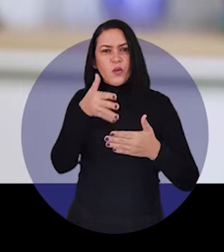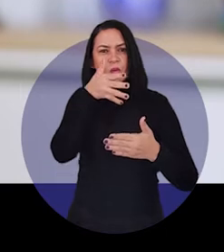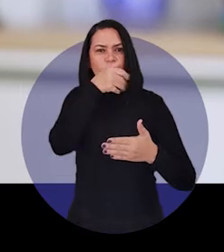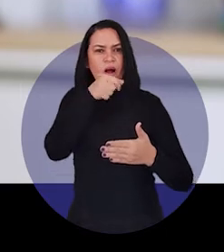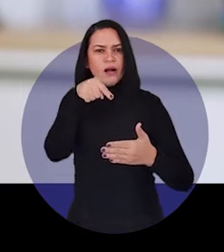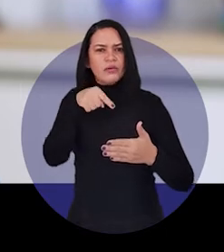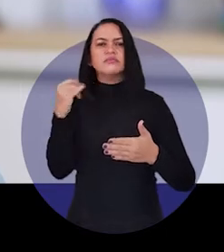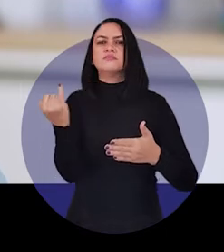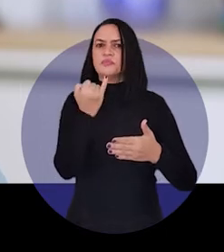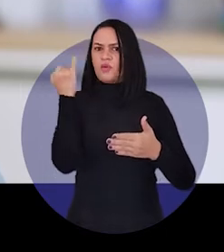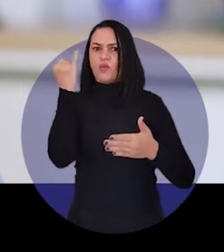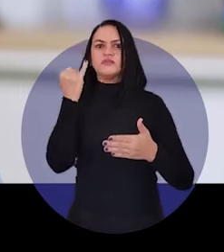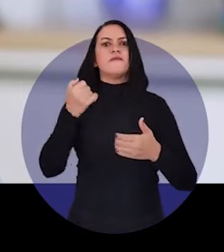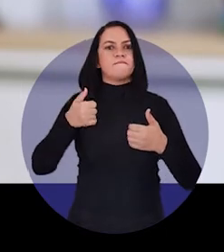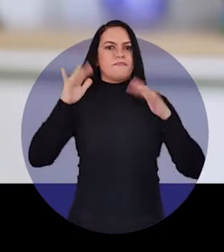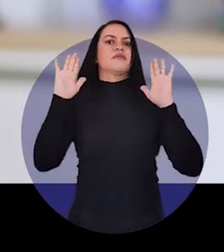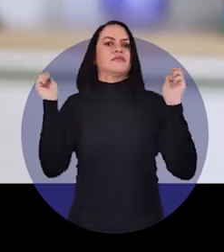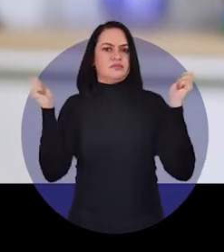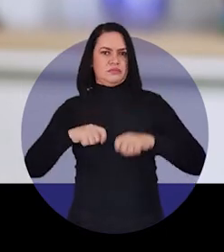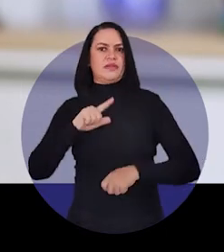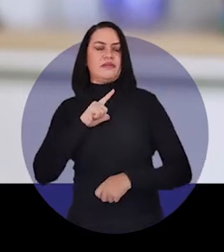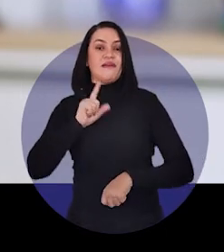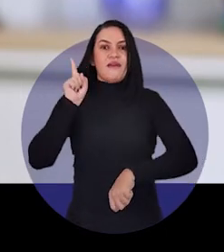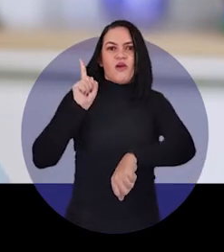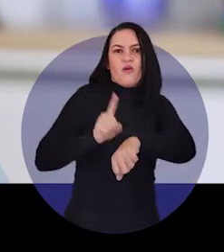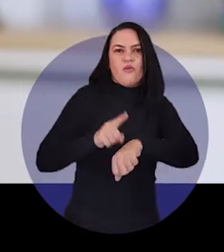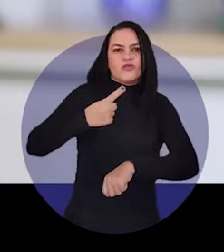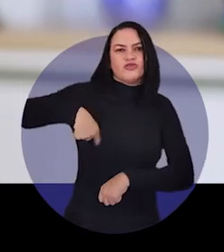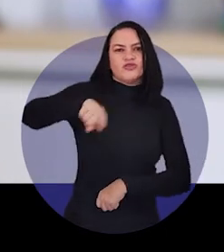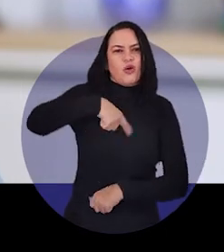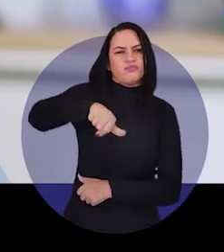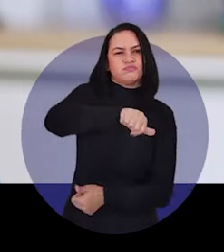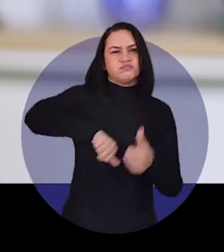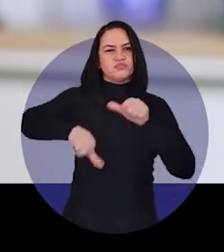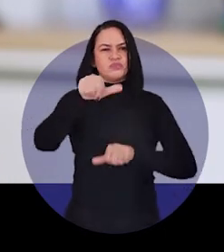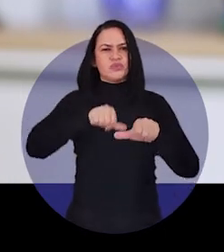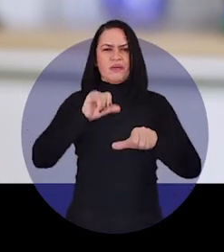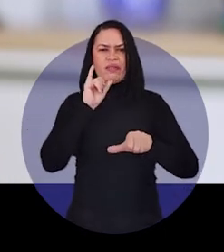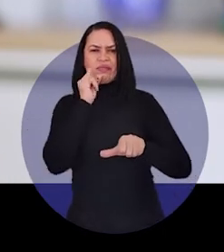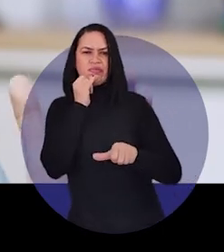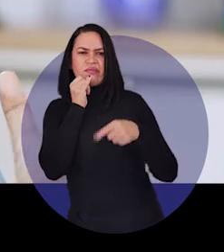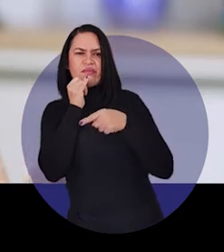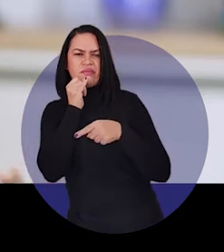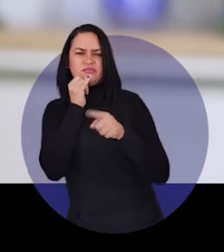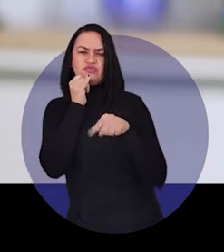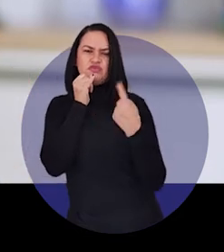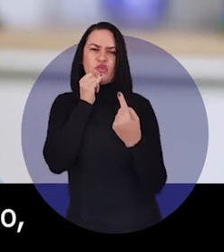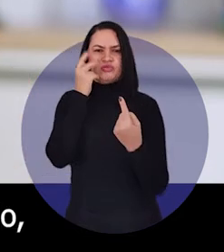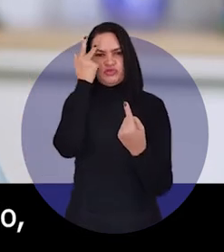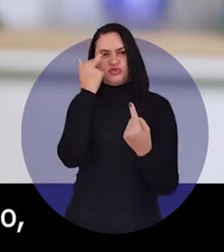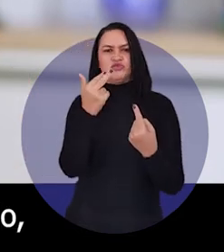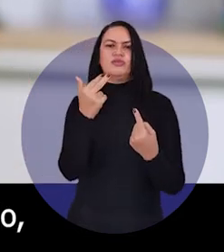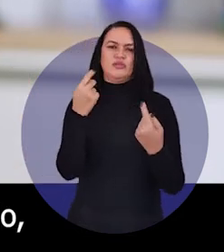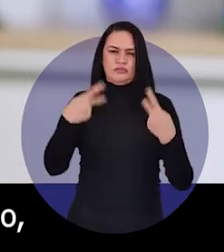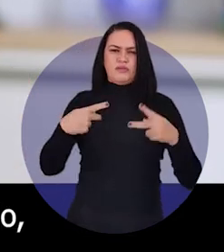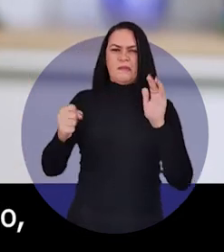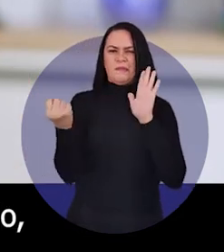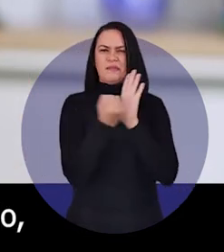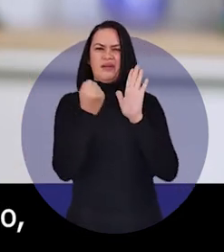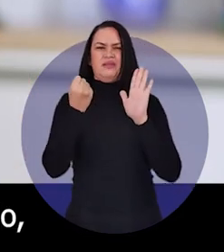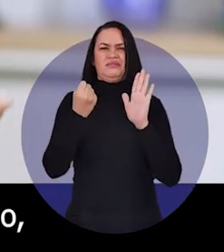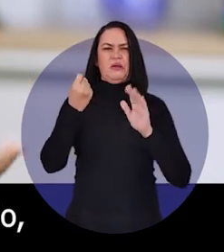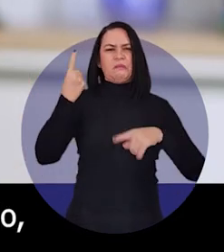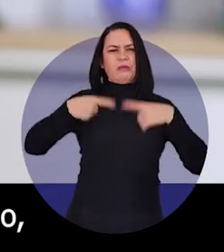aproxima tem uma importância ainda maior. É hora de virar essa triste página da nossa história,